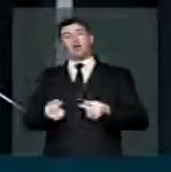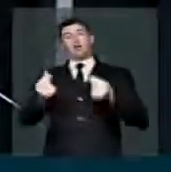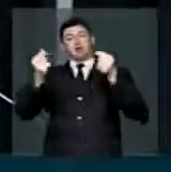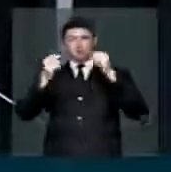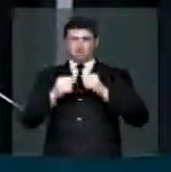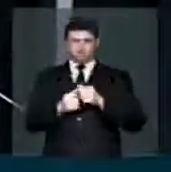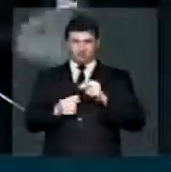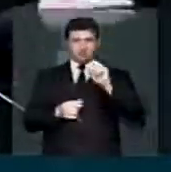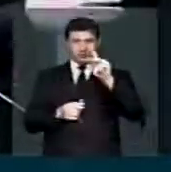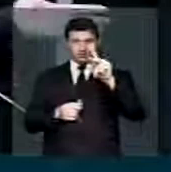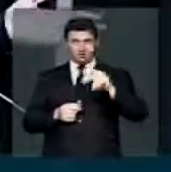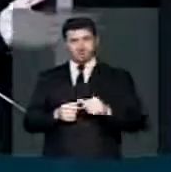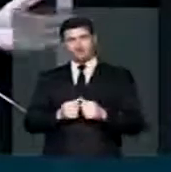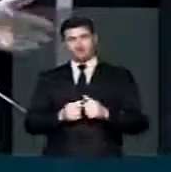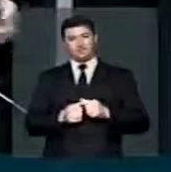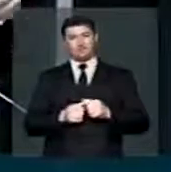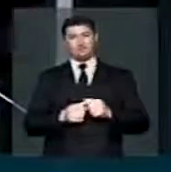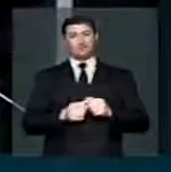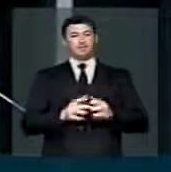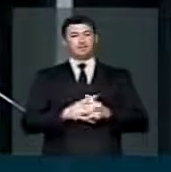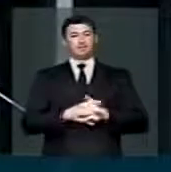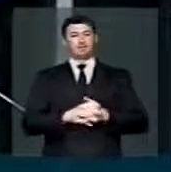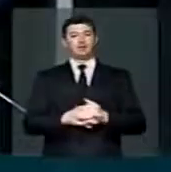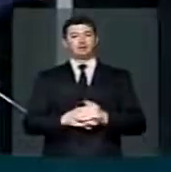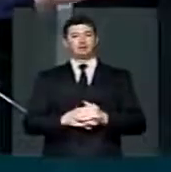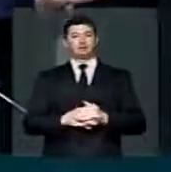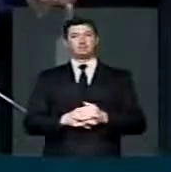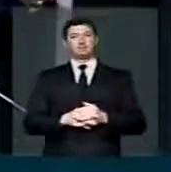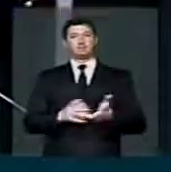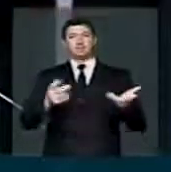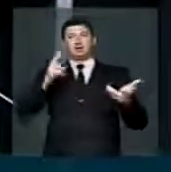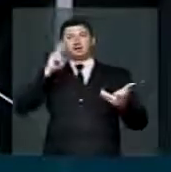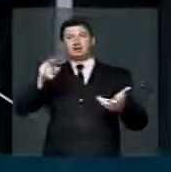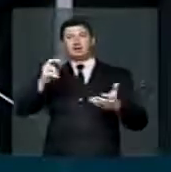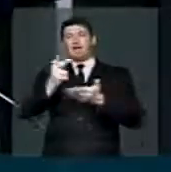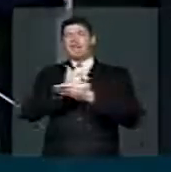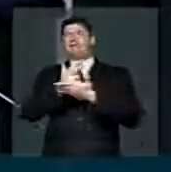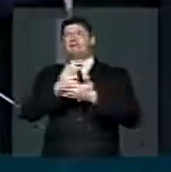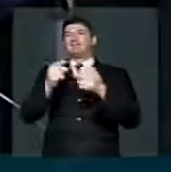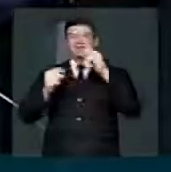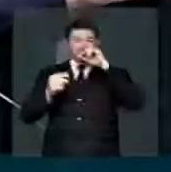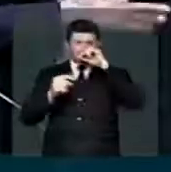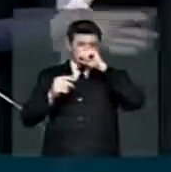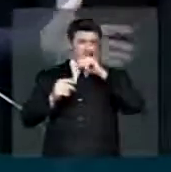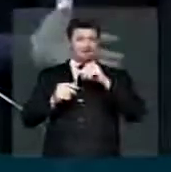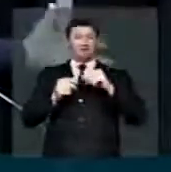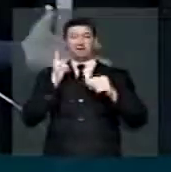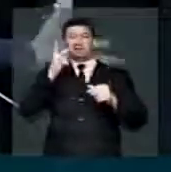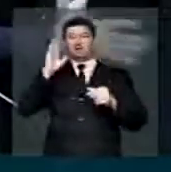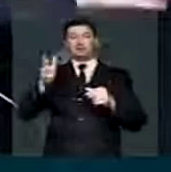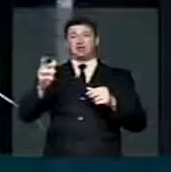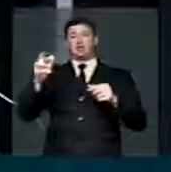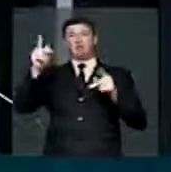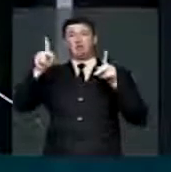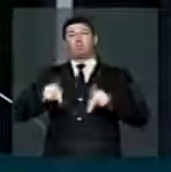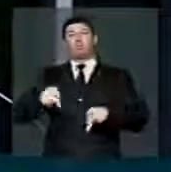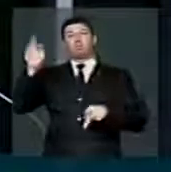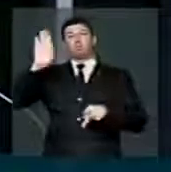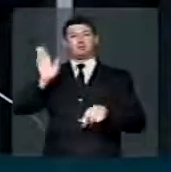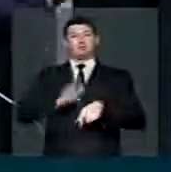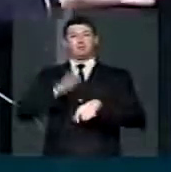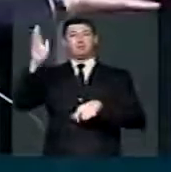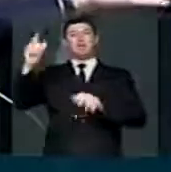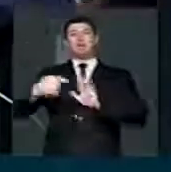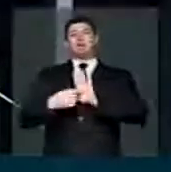vulneráveis e menos aos bilionários. Nós estamos vendo a revista Fortune aí, os brasileiros cada vez mais